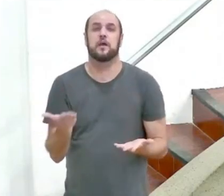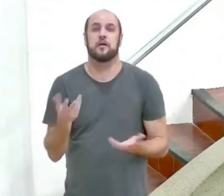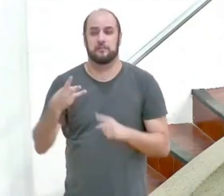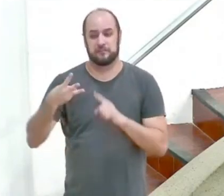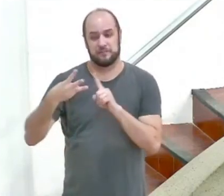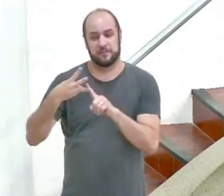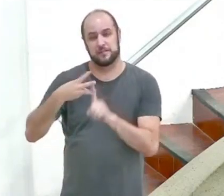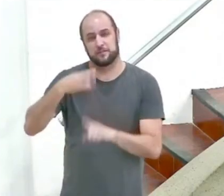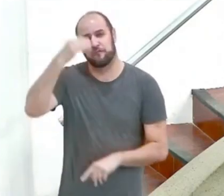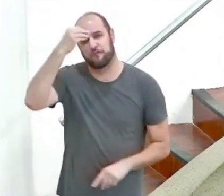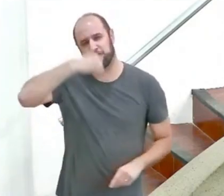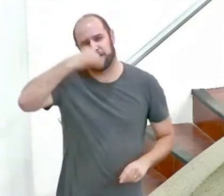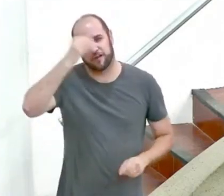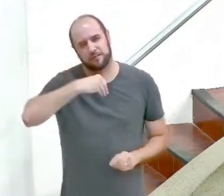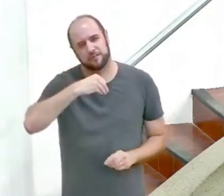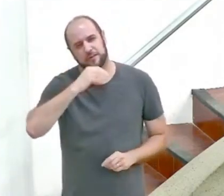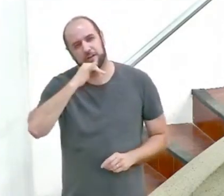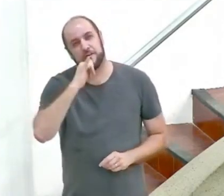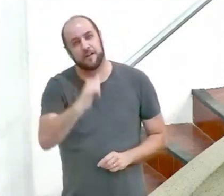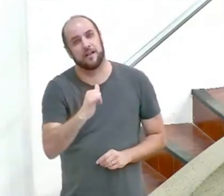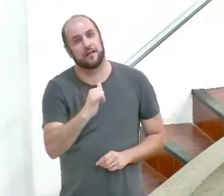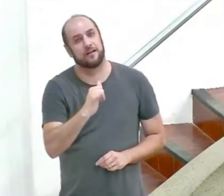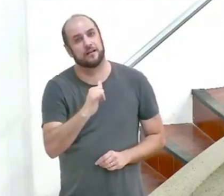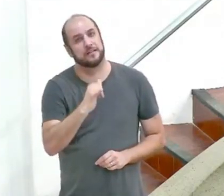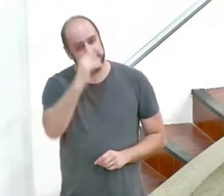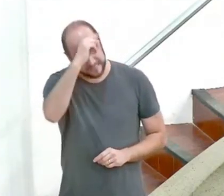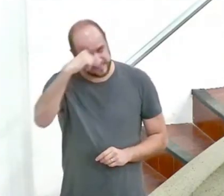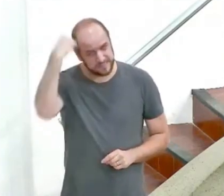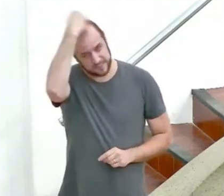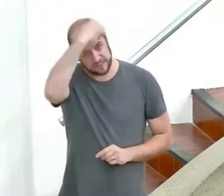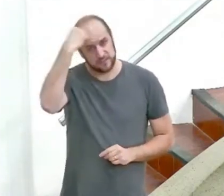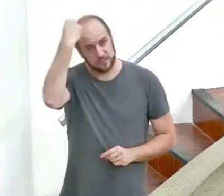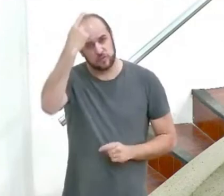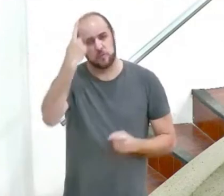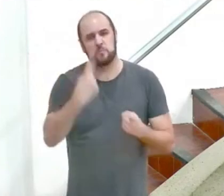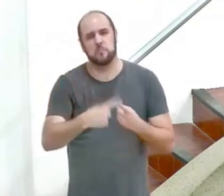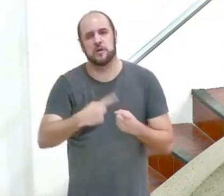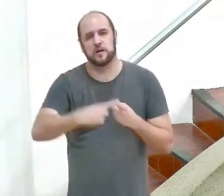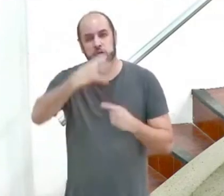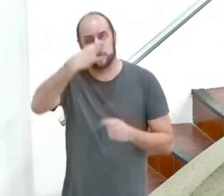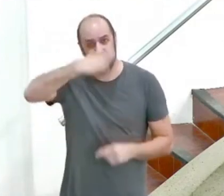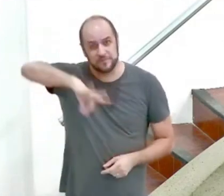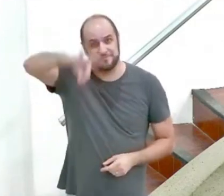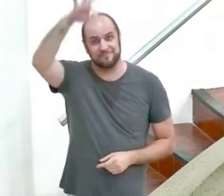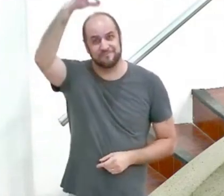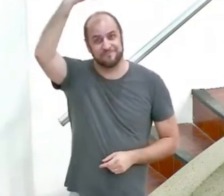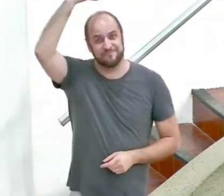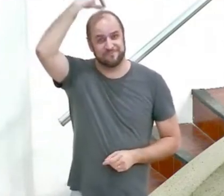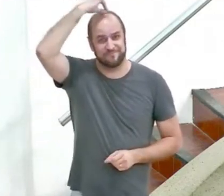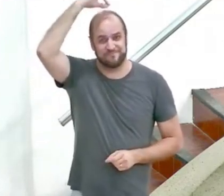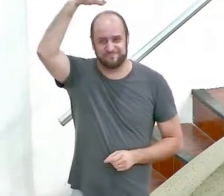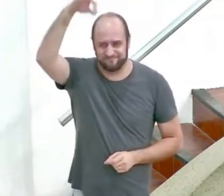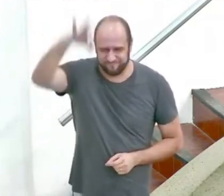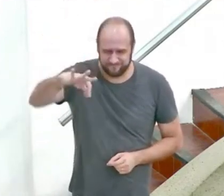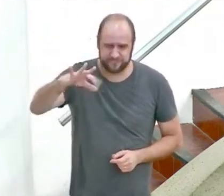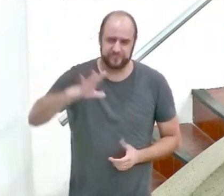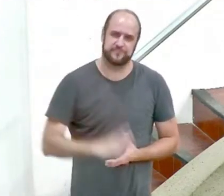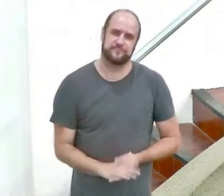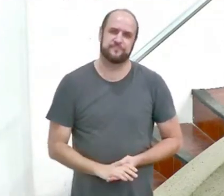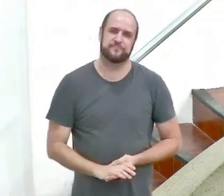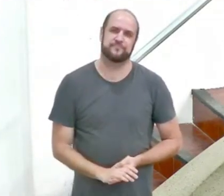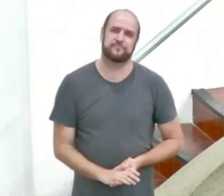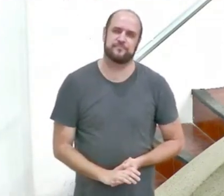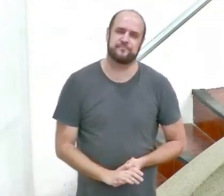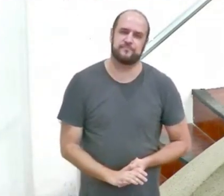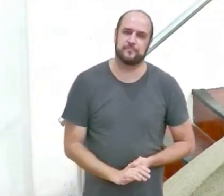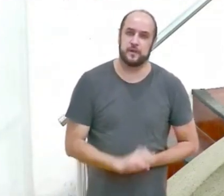Paulo diz sejam santos por causa do Espírito de Deus o tom de Paulo no